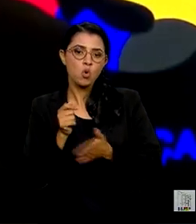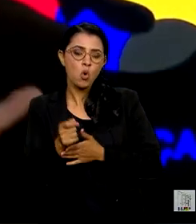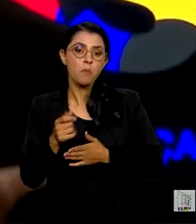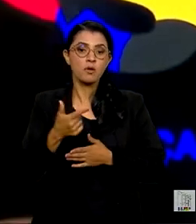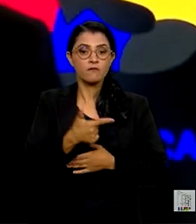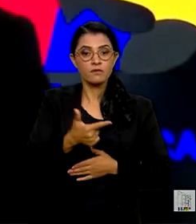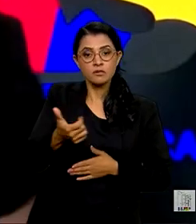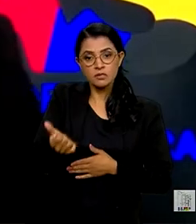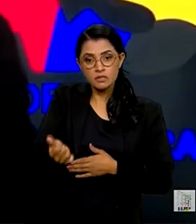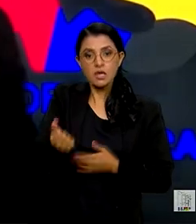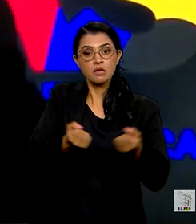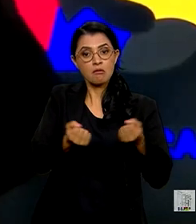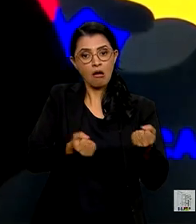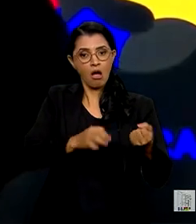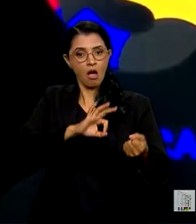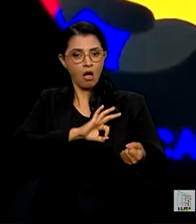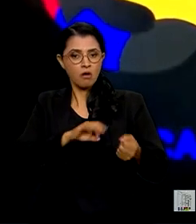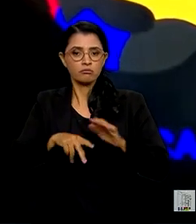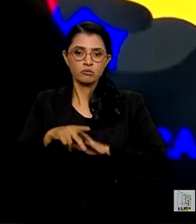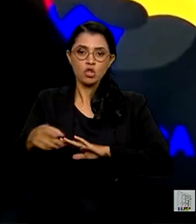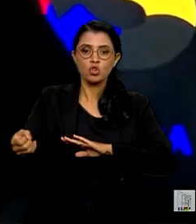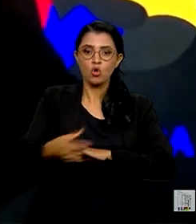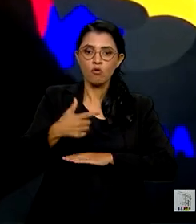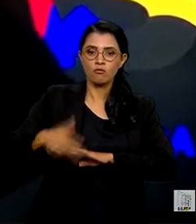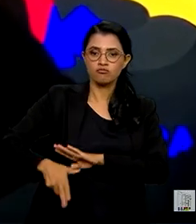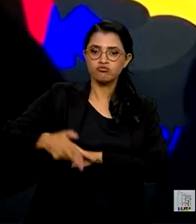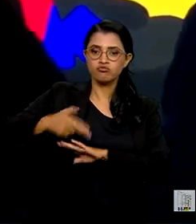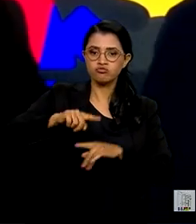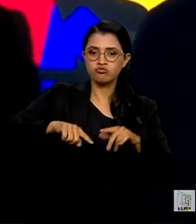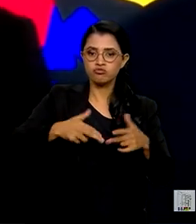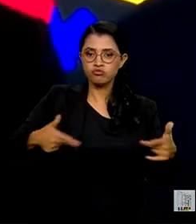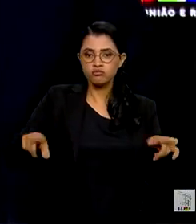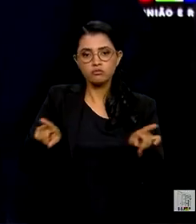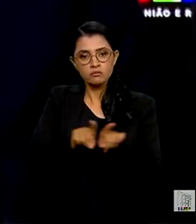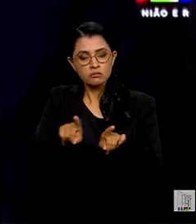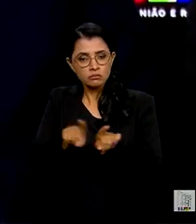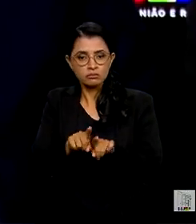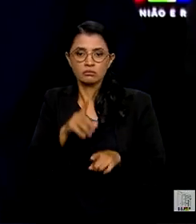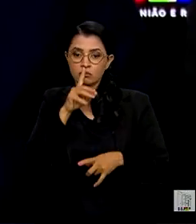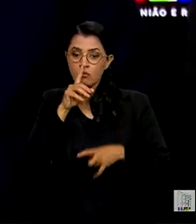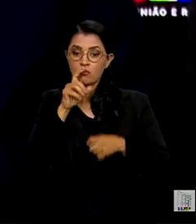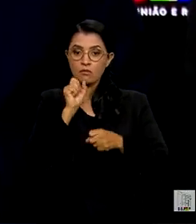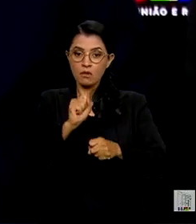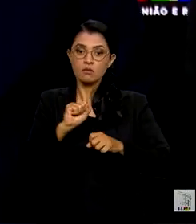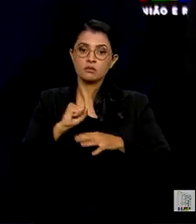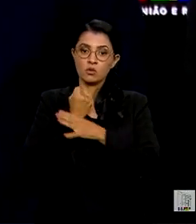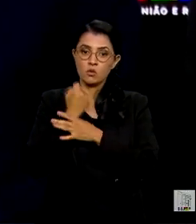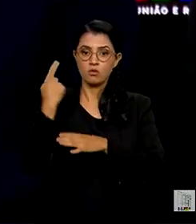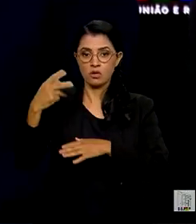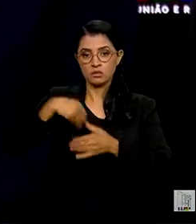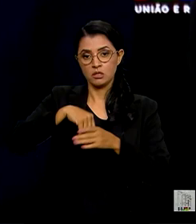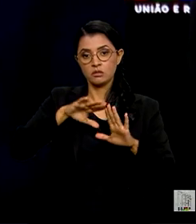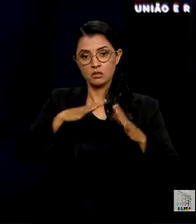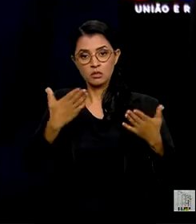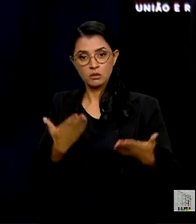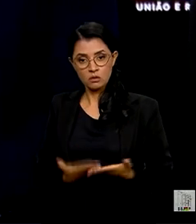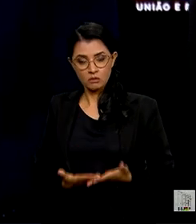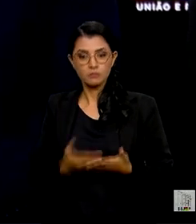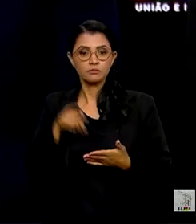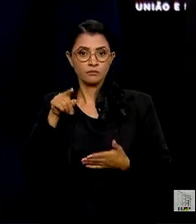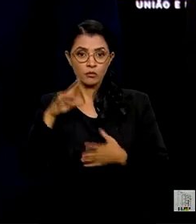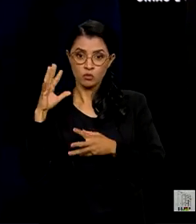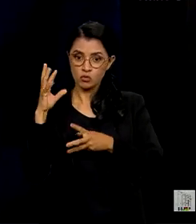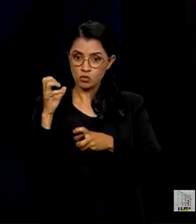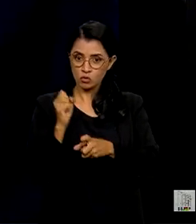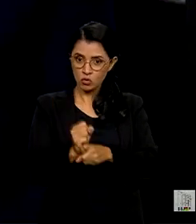26 viaturas e novos armamentos e também para reforçar a segurança nas escolas. Desse